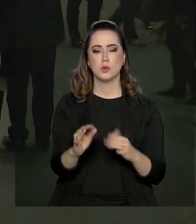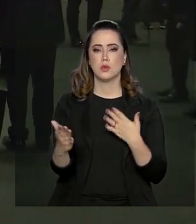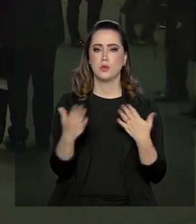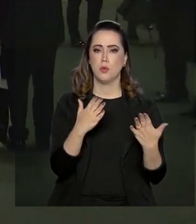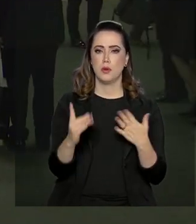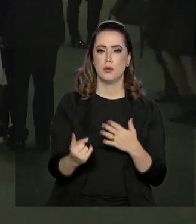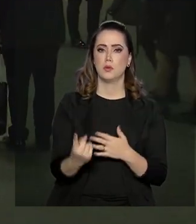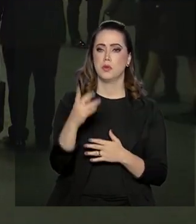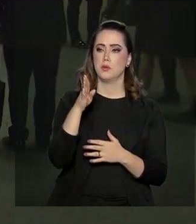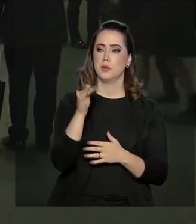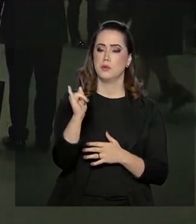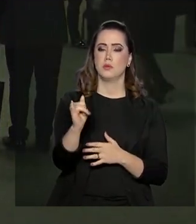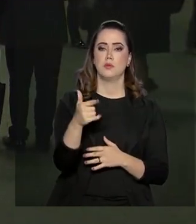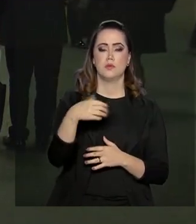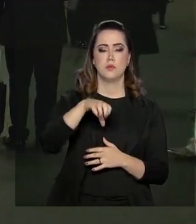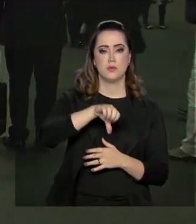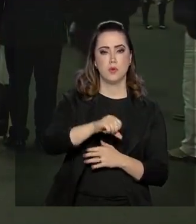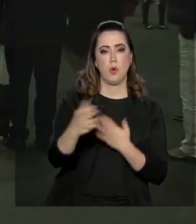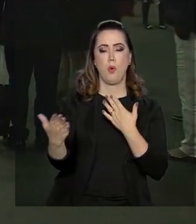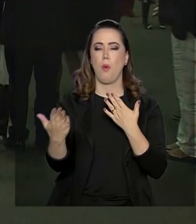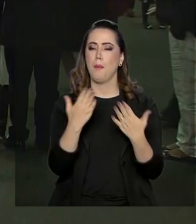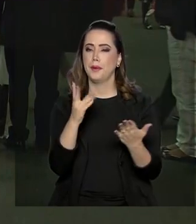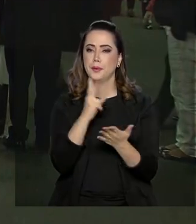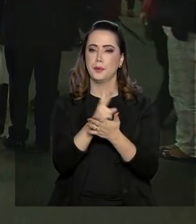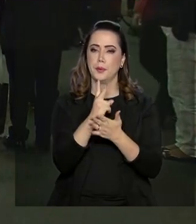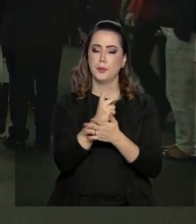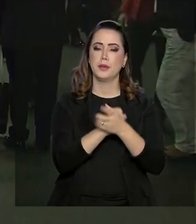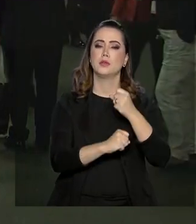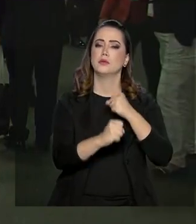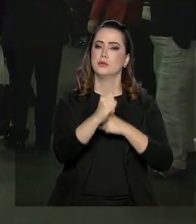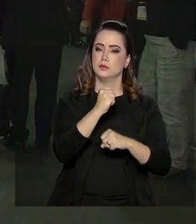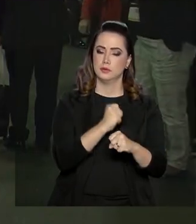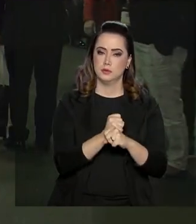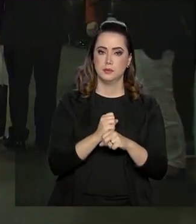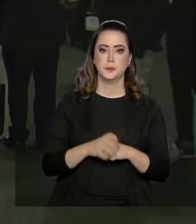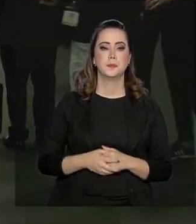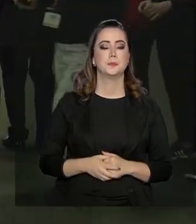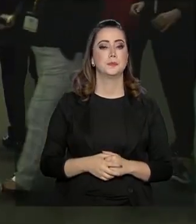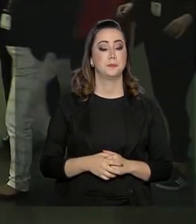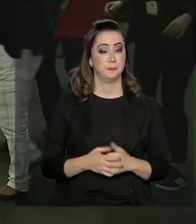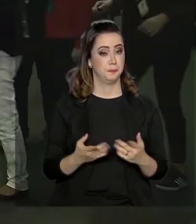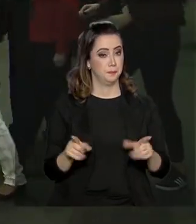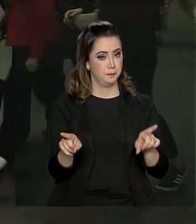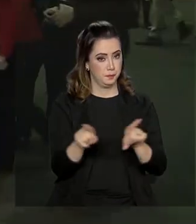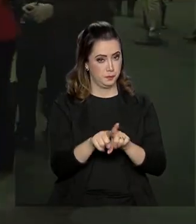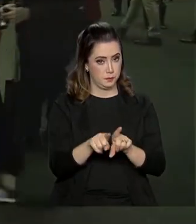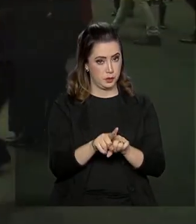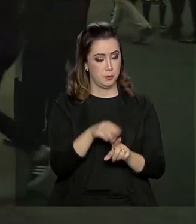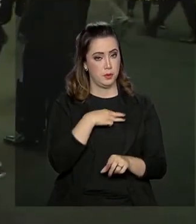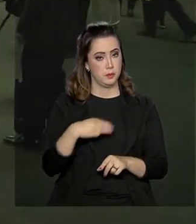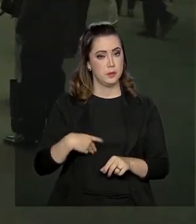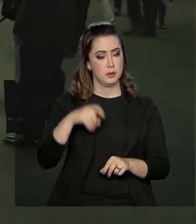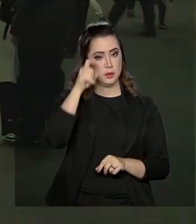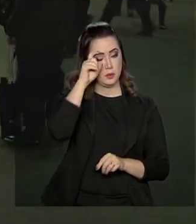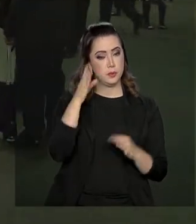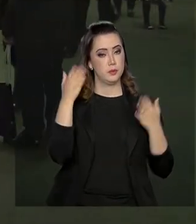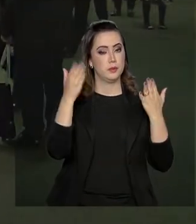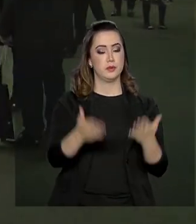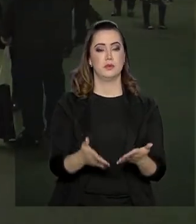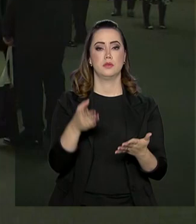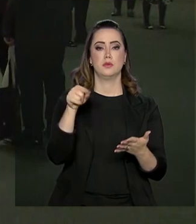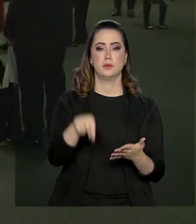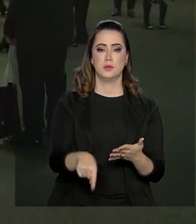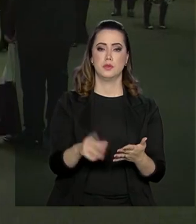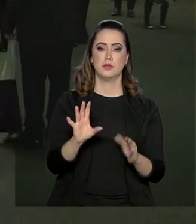2019, na comparação com o mesmo período do ano passado. Além de Sérgio Moro, participam aqui